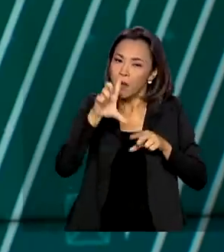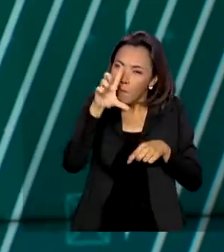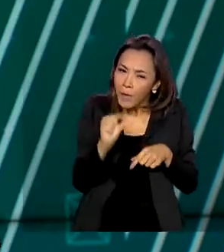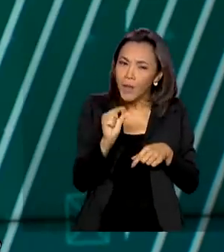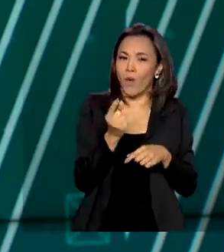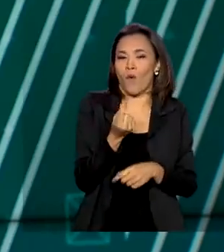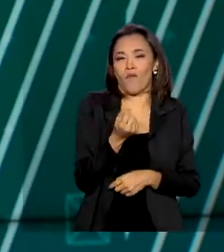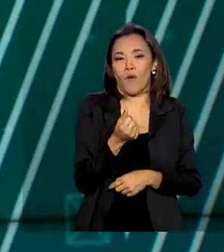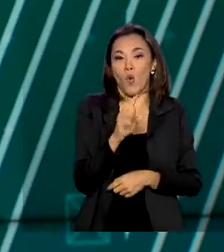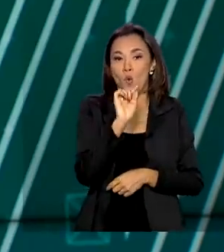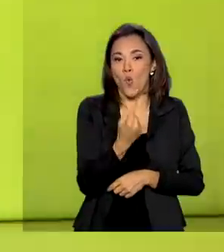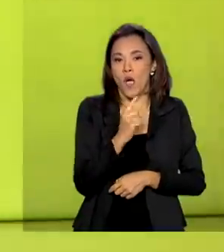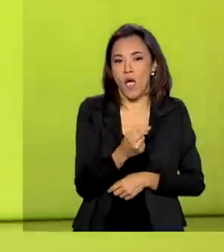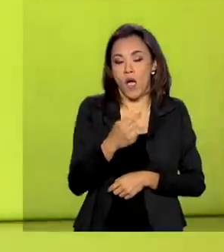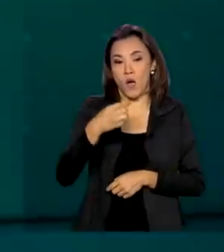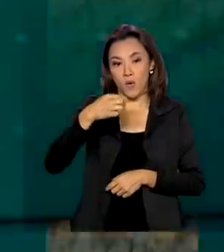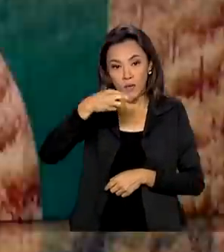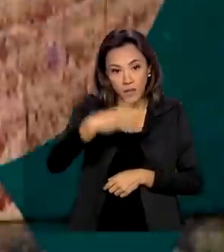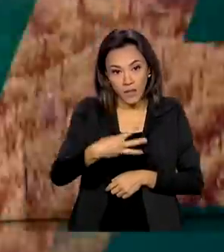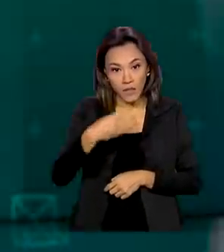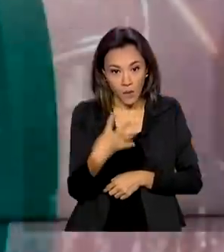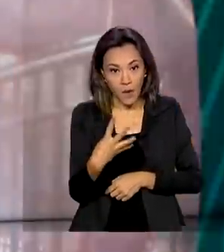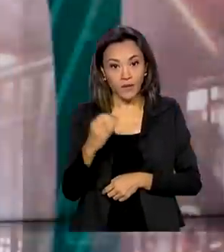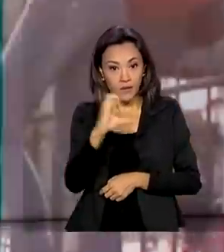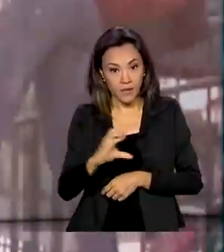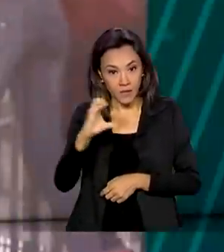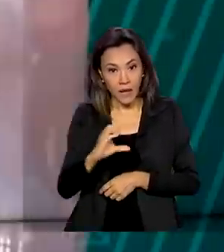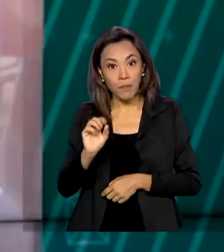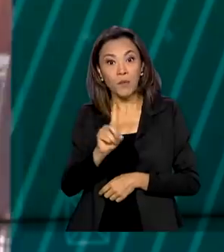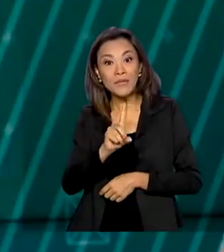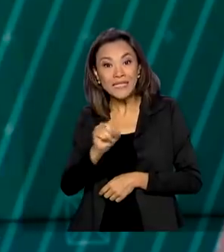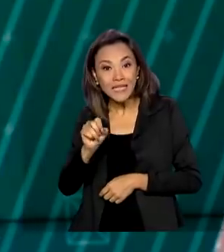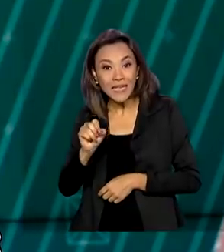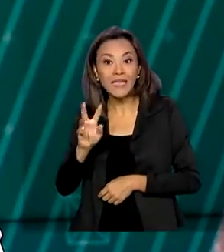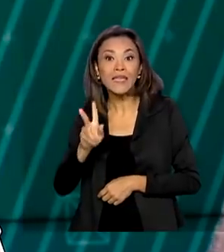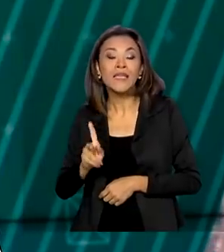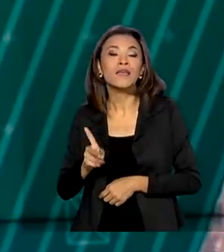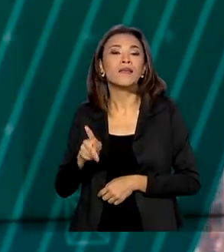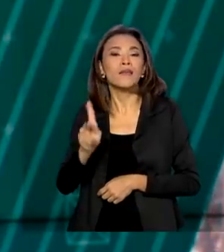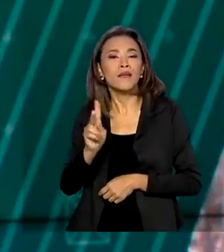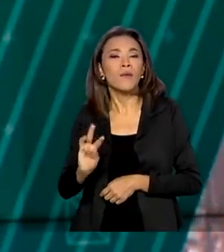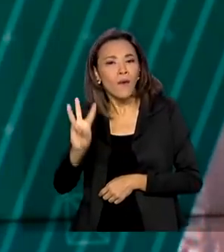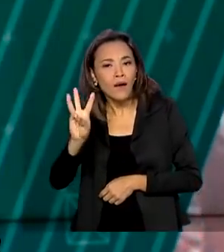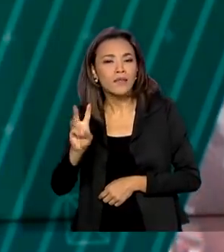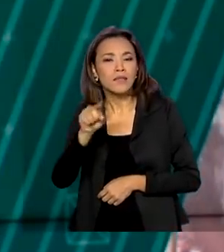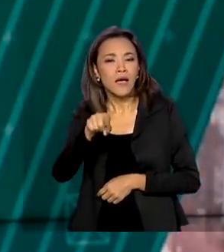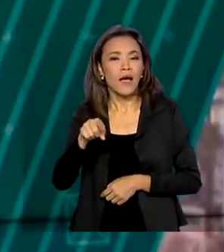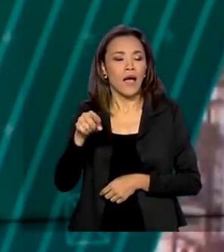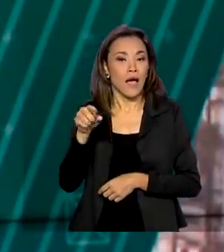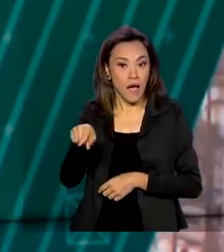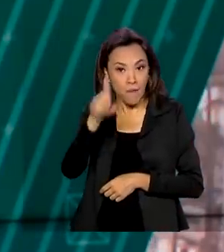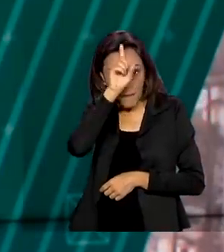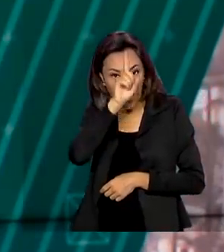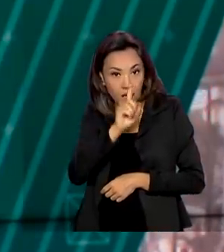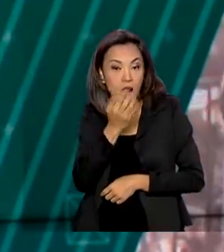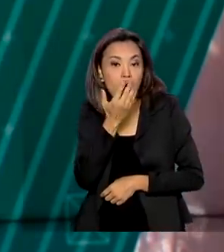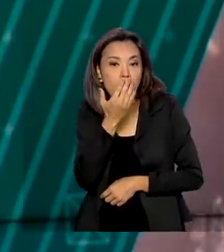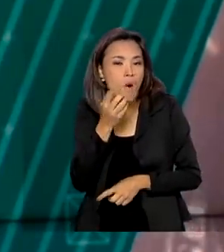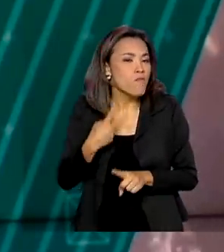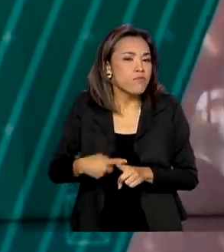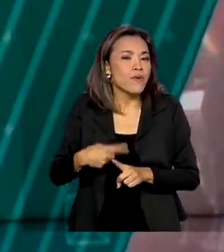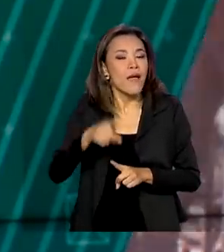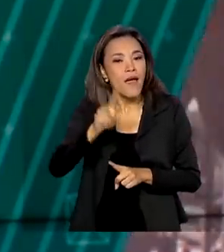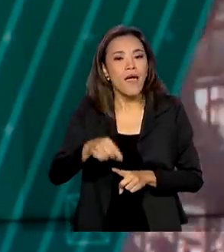para cada 100 kW consumidos por hora. A definição da bandeira amarela pela ANEEL se deve à